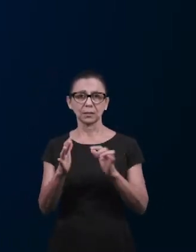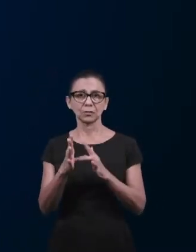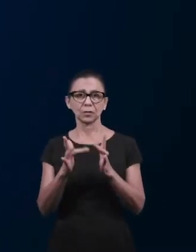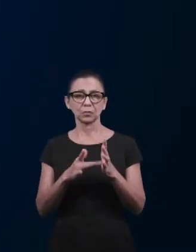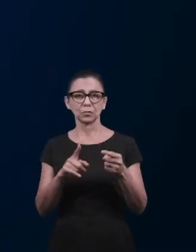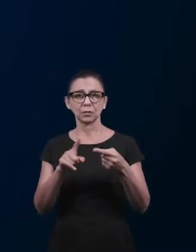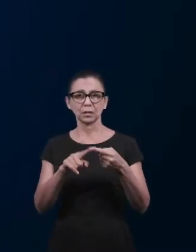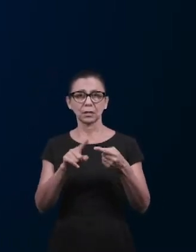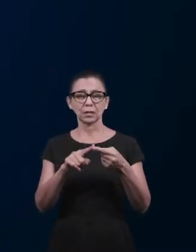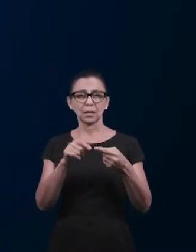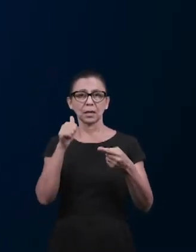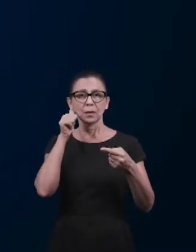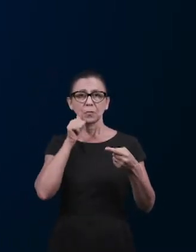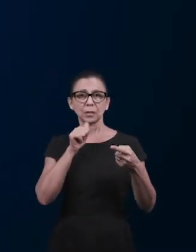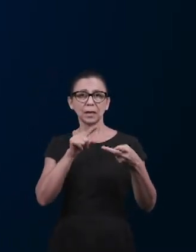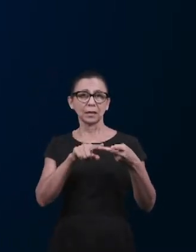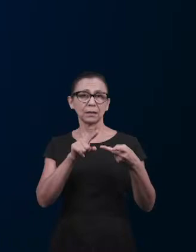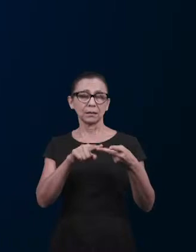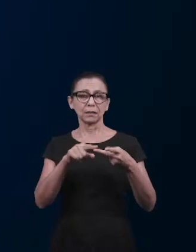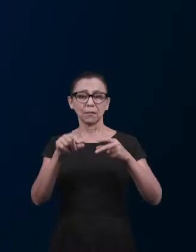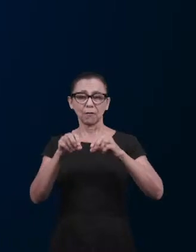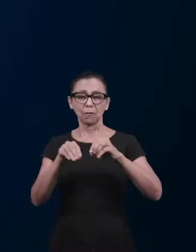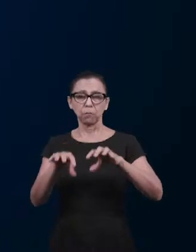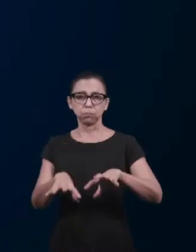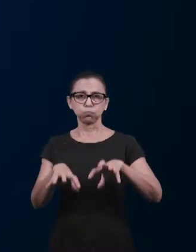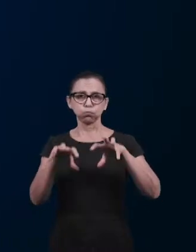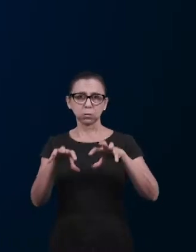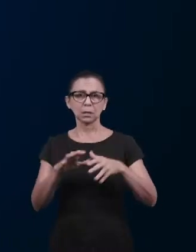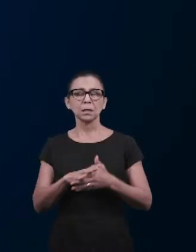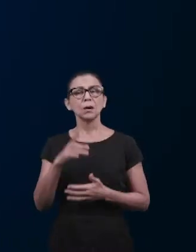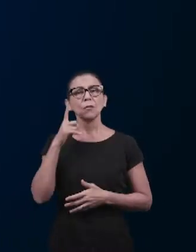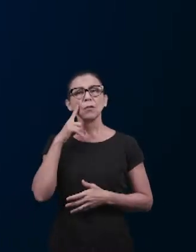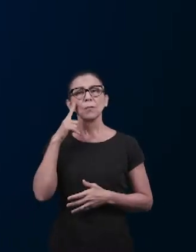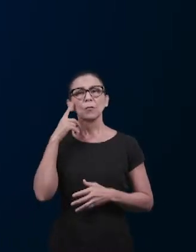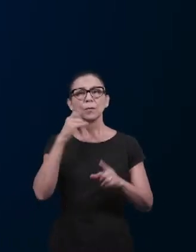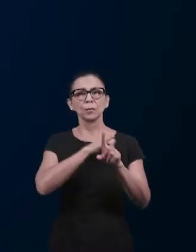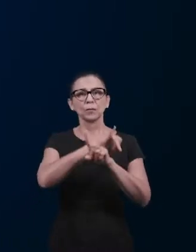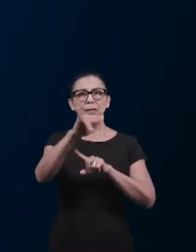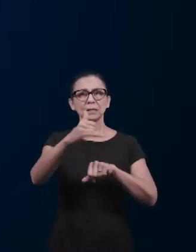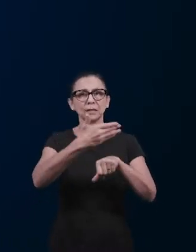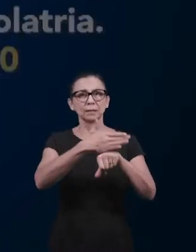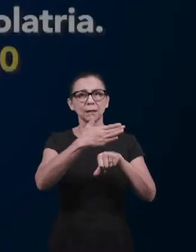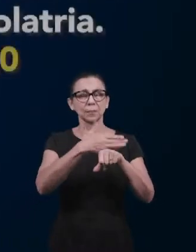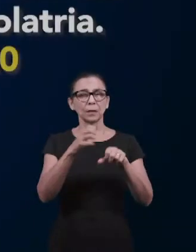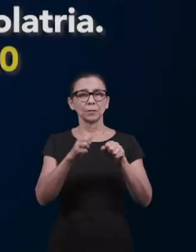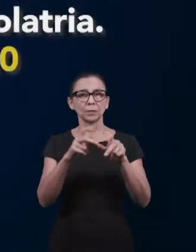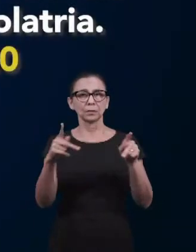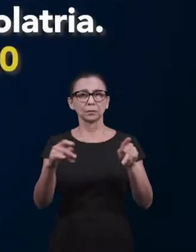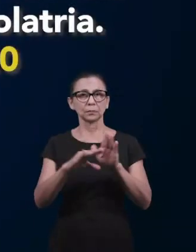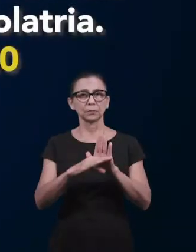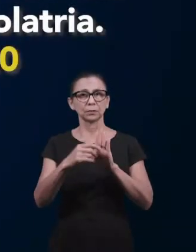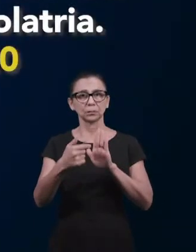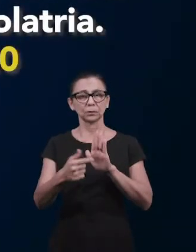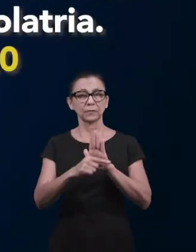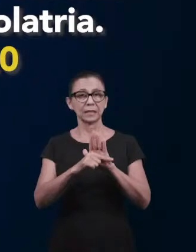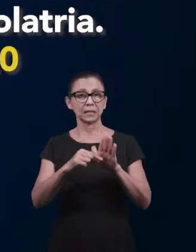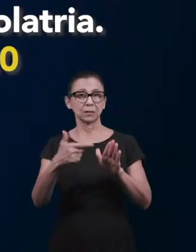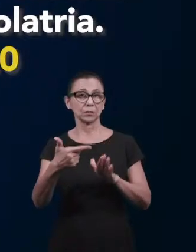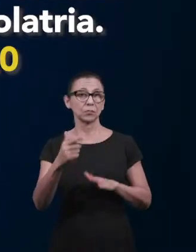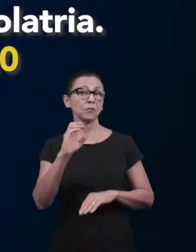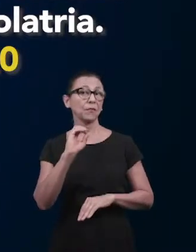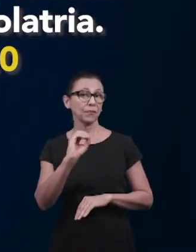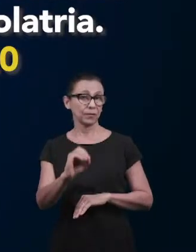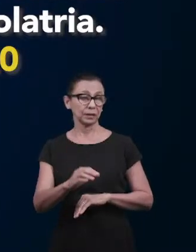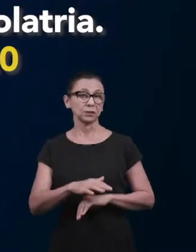profética dessa parábola em Apocalipse capítulo 2, versículo 20, que diz, mas tenho contra ti